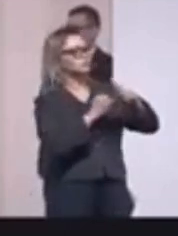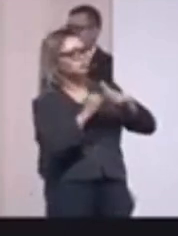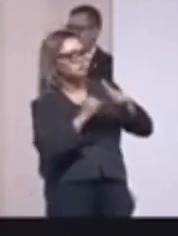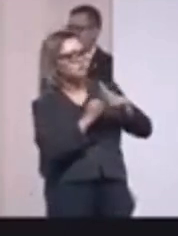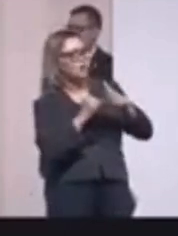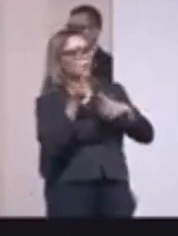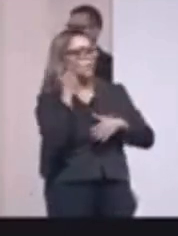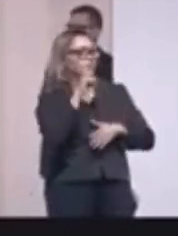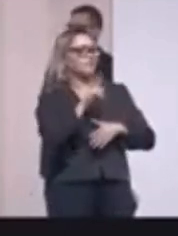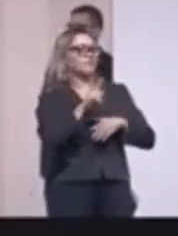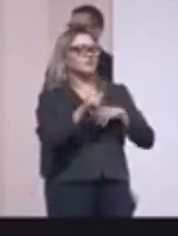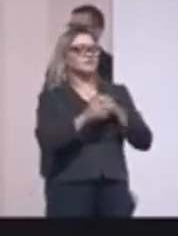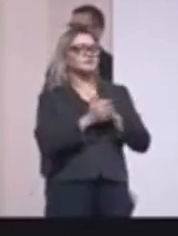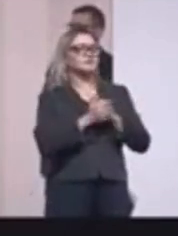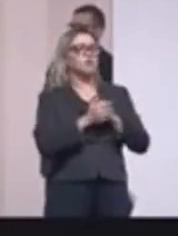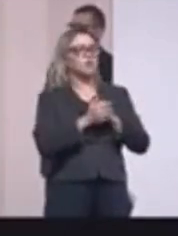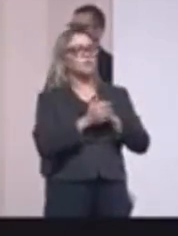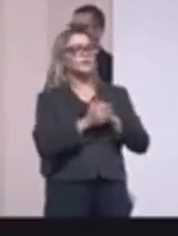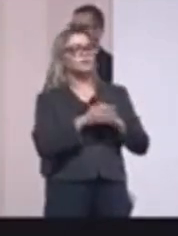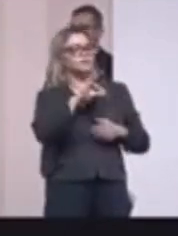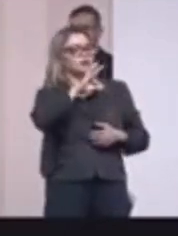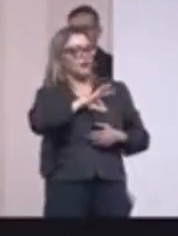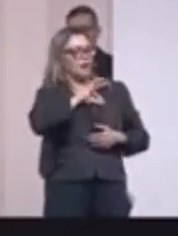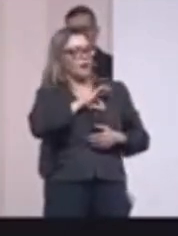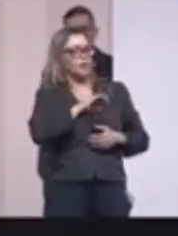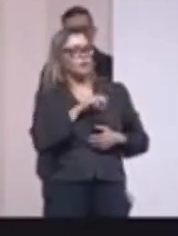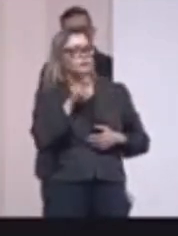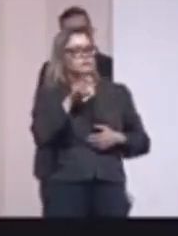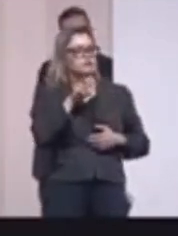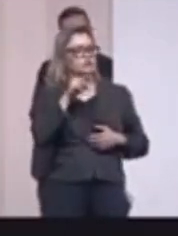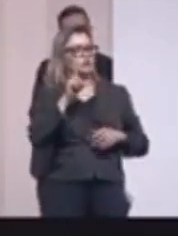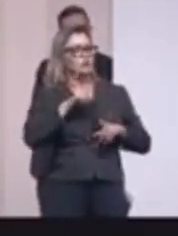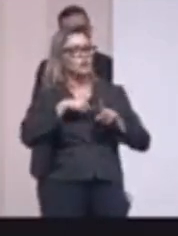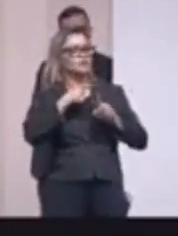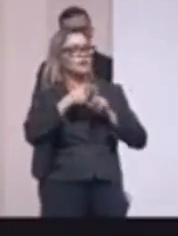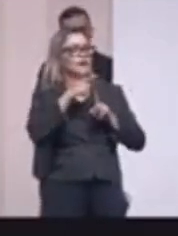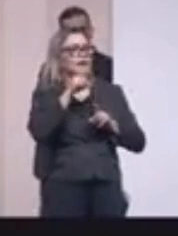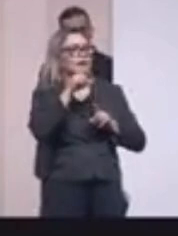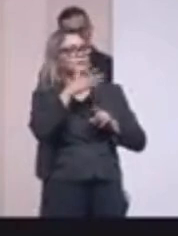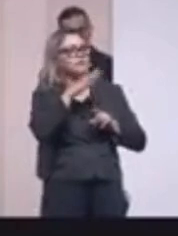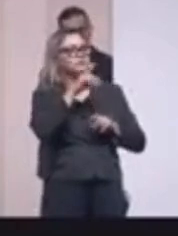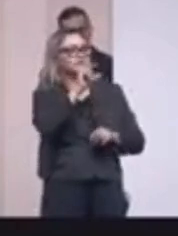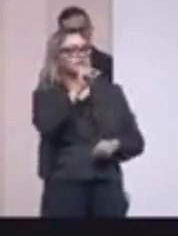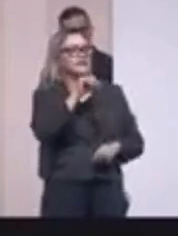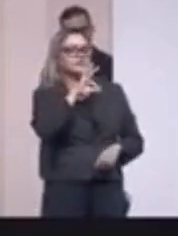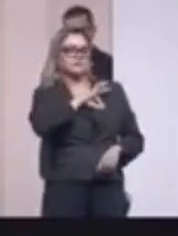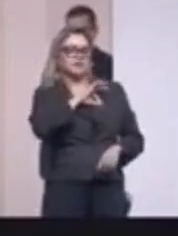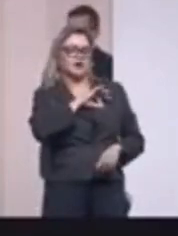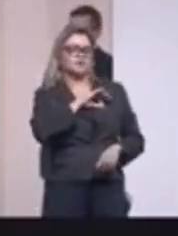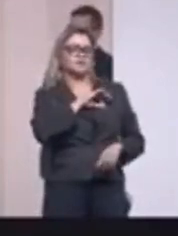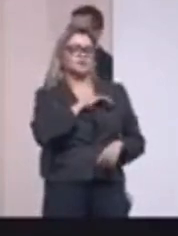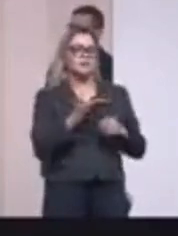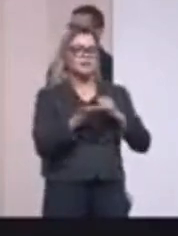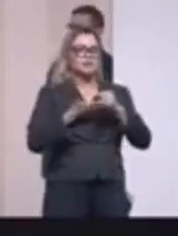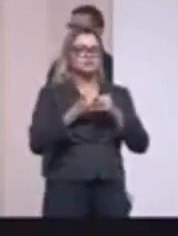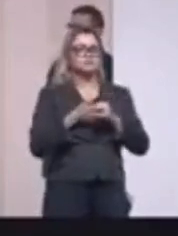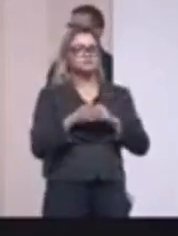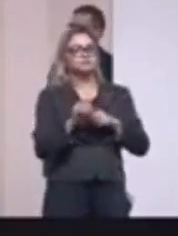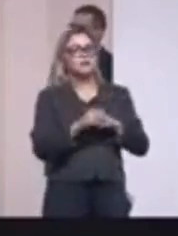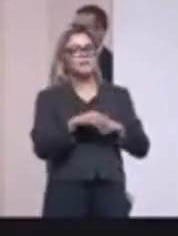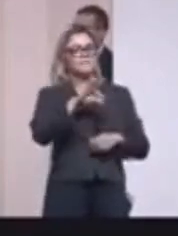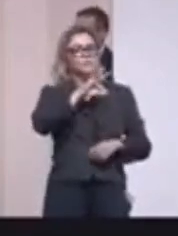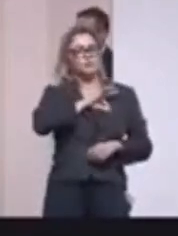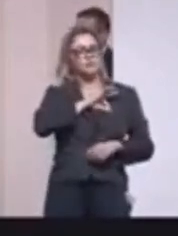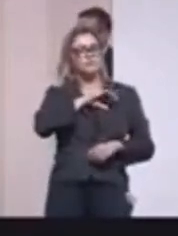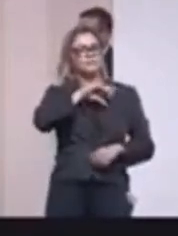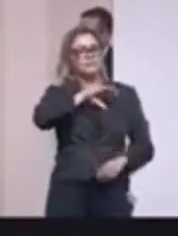então a gente, pelos cortes salariais, até 5 e até 10 salários mínimos, a gente pega uma base importante das corporações, da Polícia